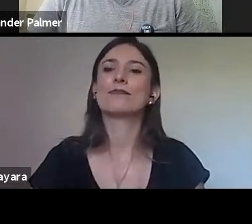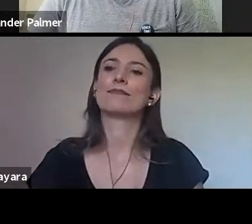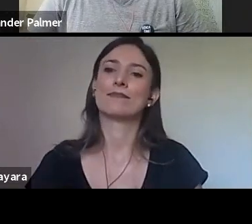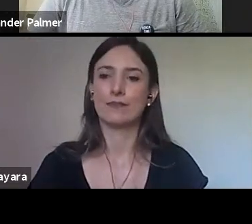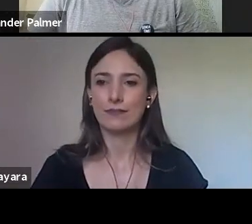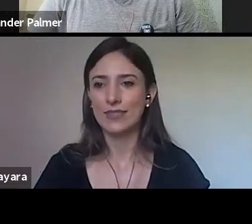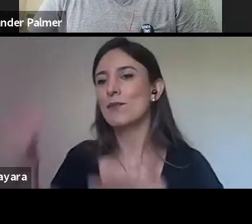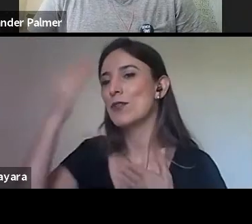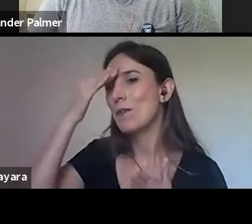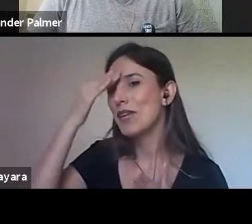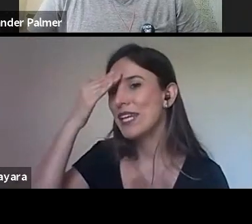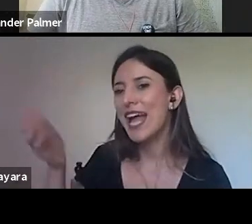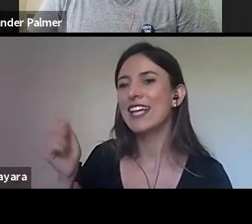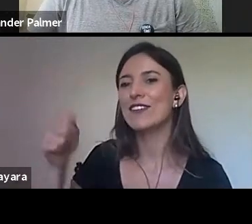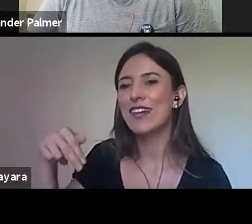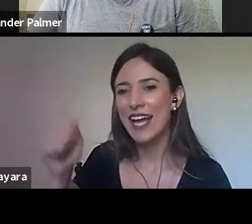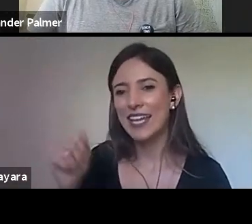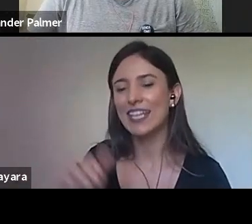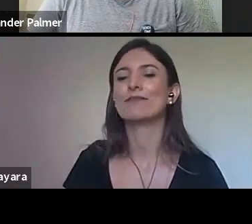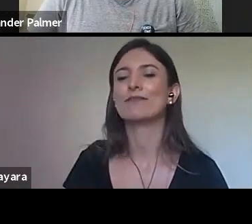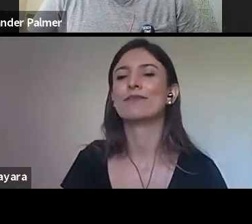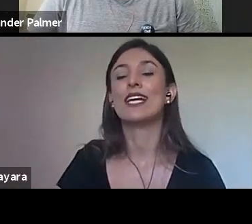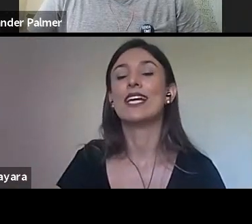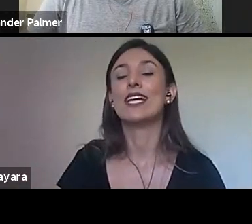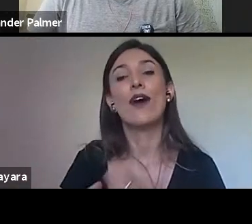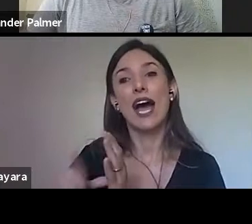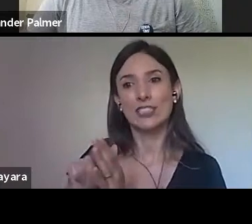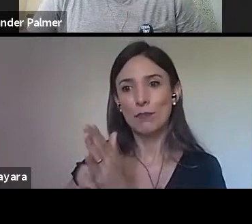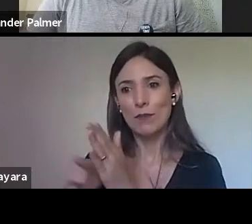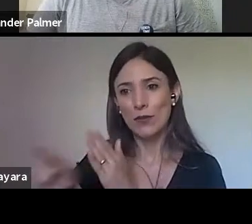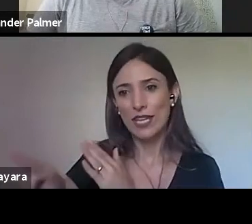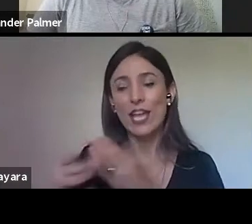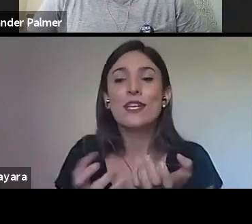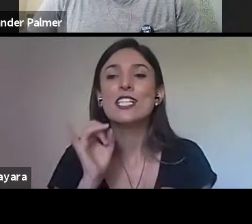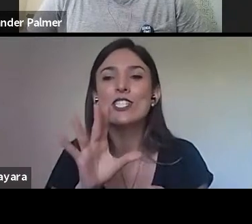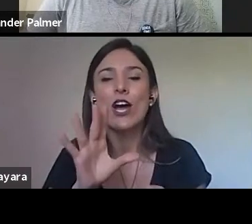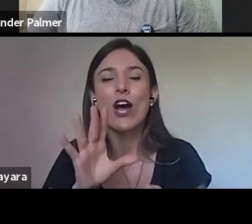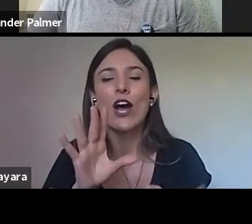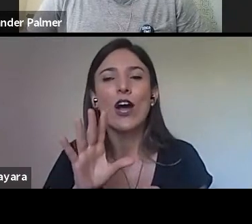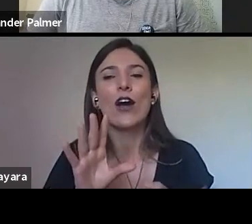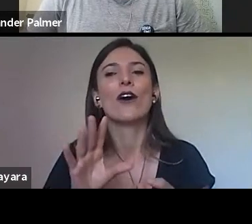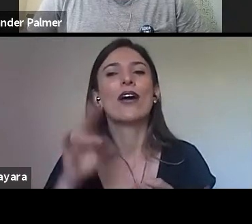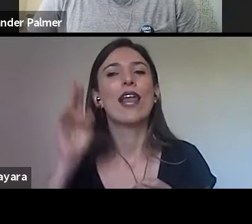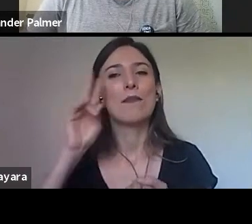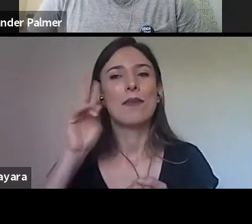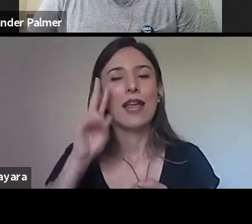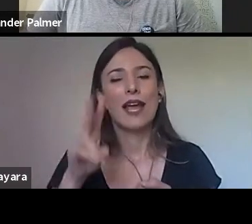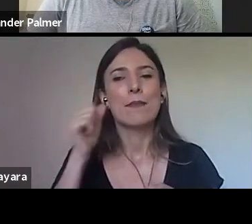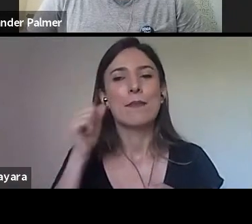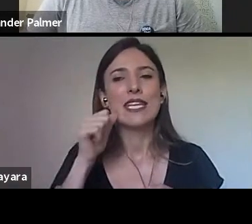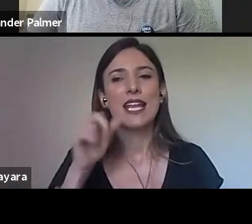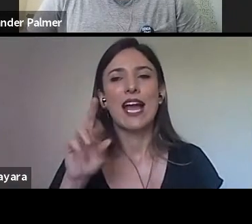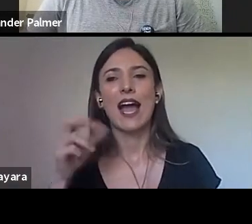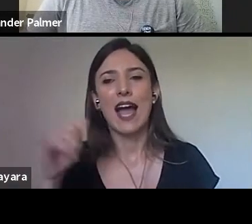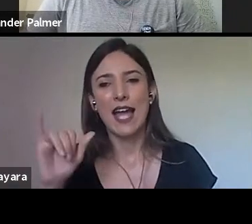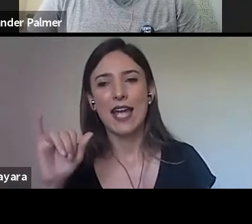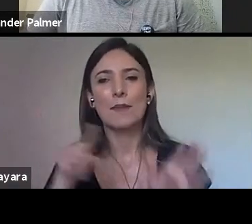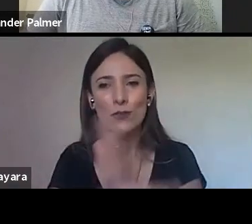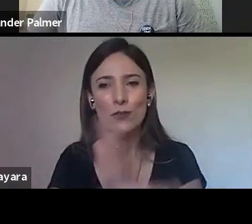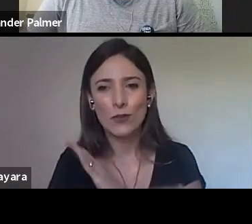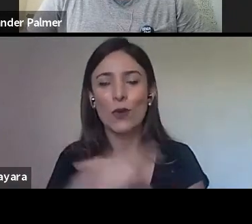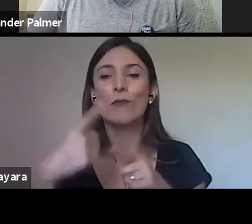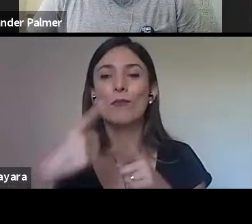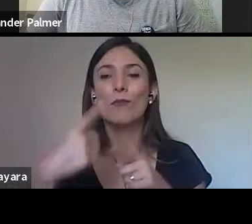Obrigado, Ana, e antes de fazer a nova pergunta, só queria recuperar a pergunta da Rai, porque nós tivemos um pequeno